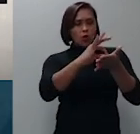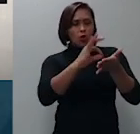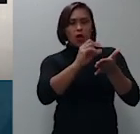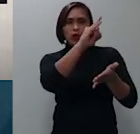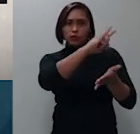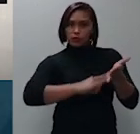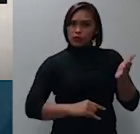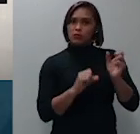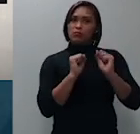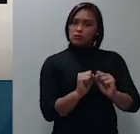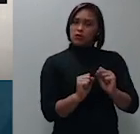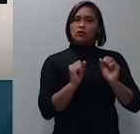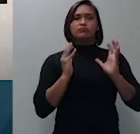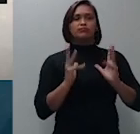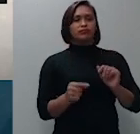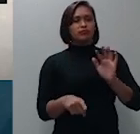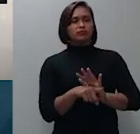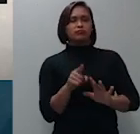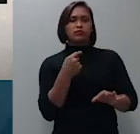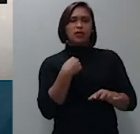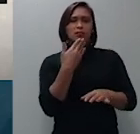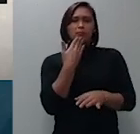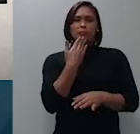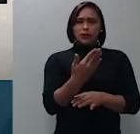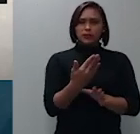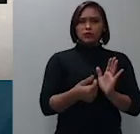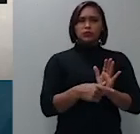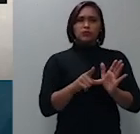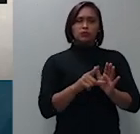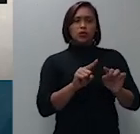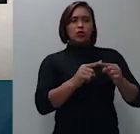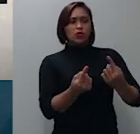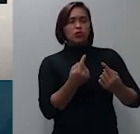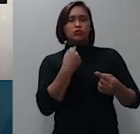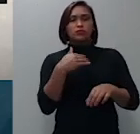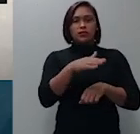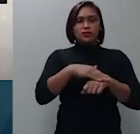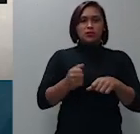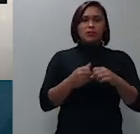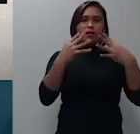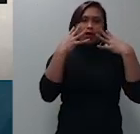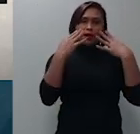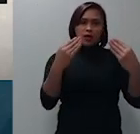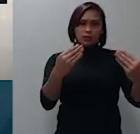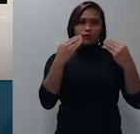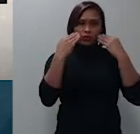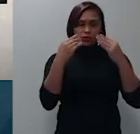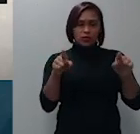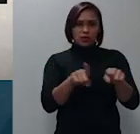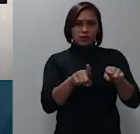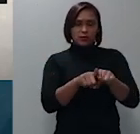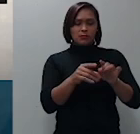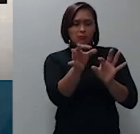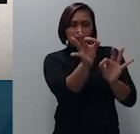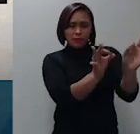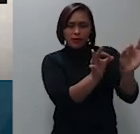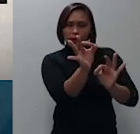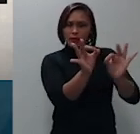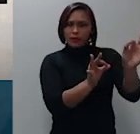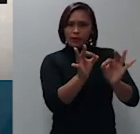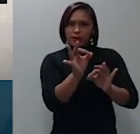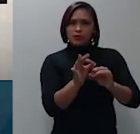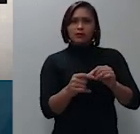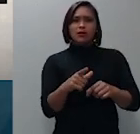solipsista ou no âmbito da chamada audiência de saneamento e organização prevista no parágrafo